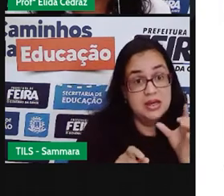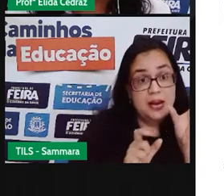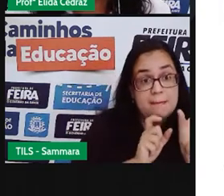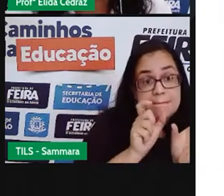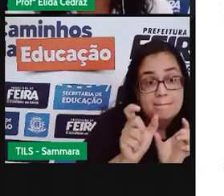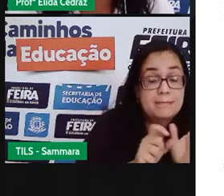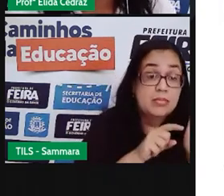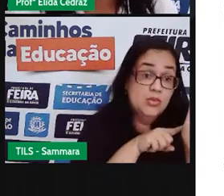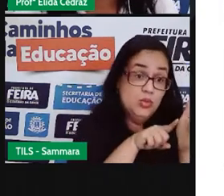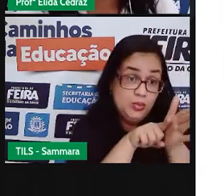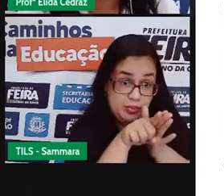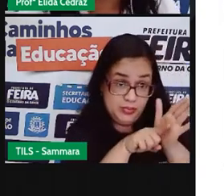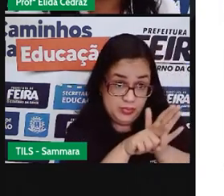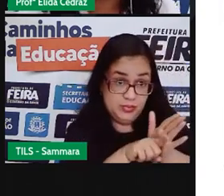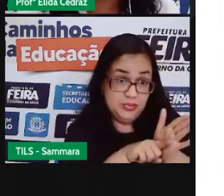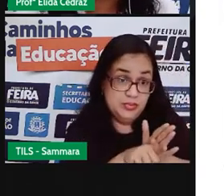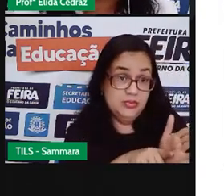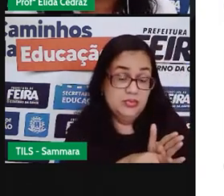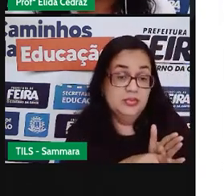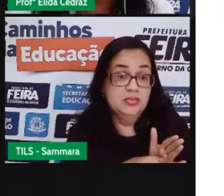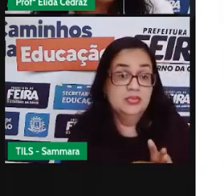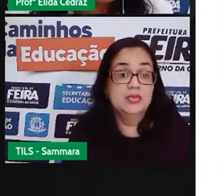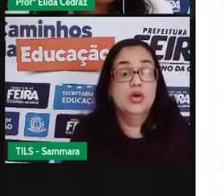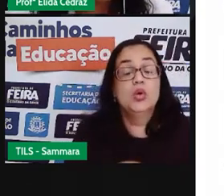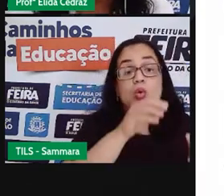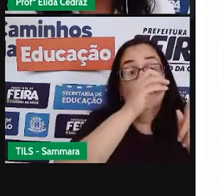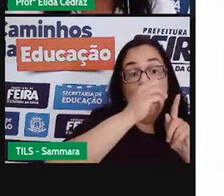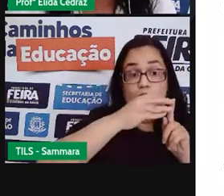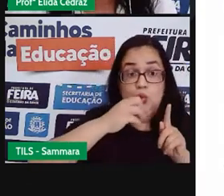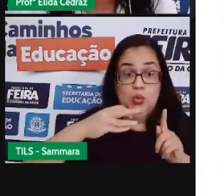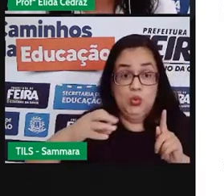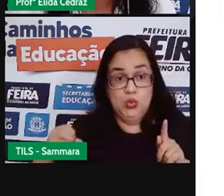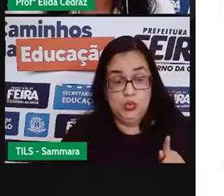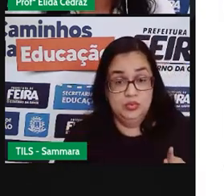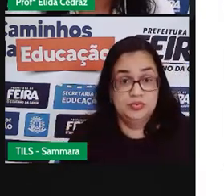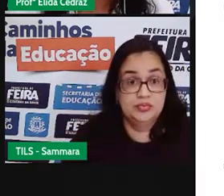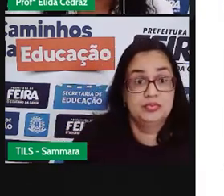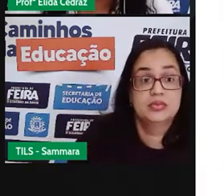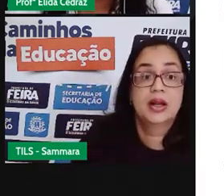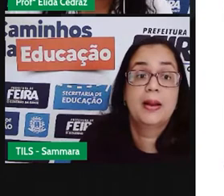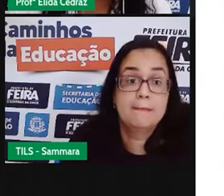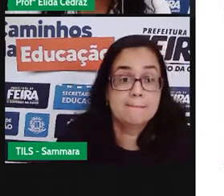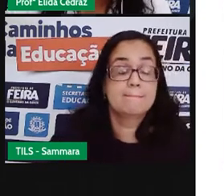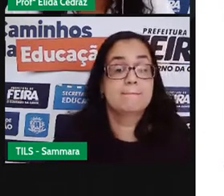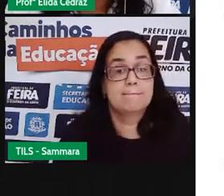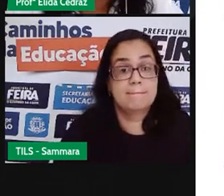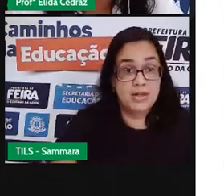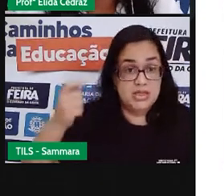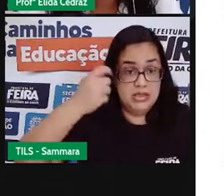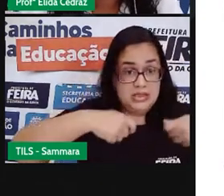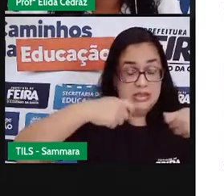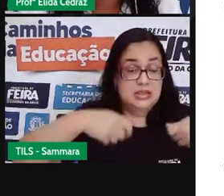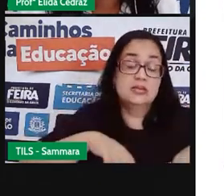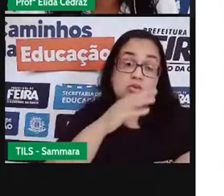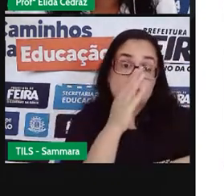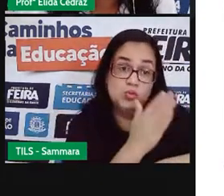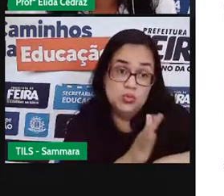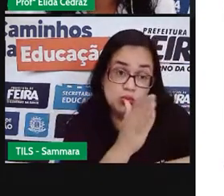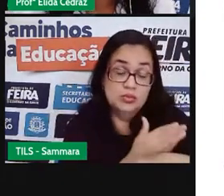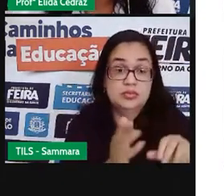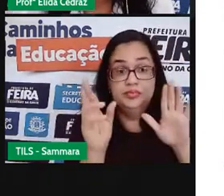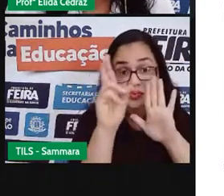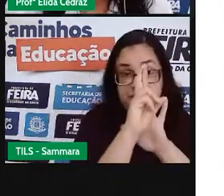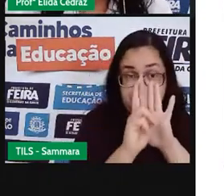para fazer uma pesquisa no navegador, como o Google. Então, nós precisamos praticar as